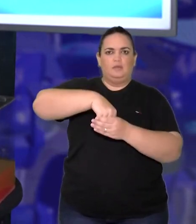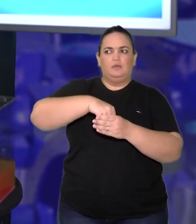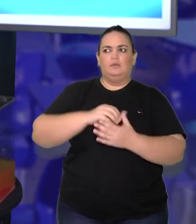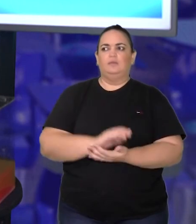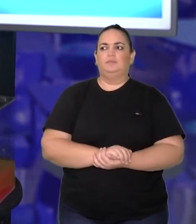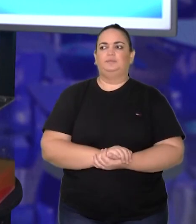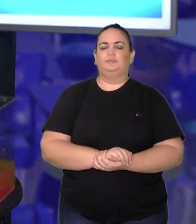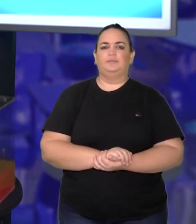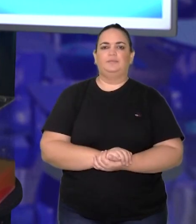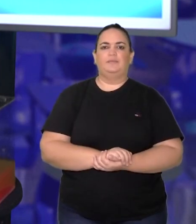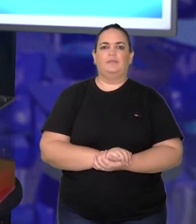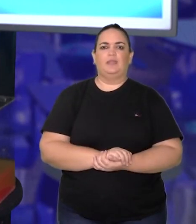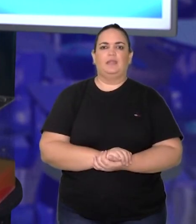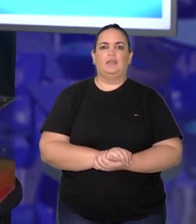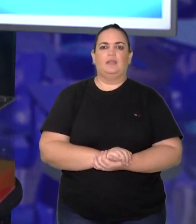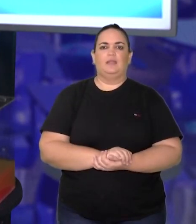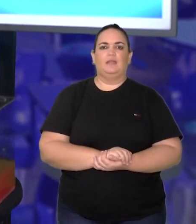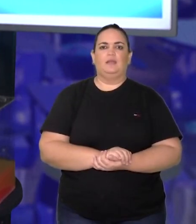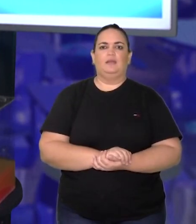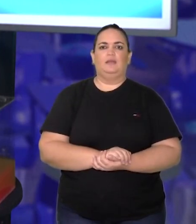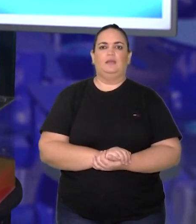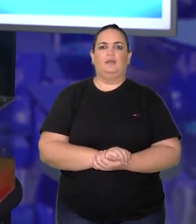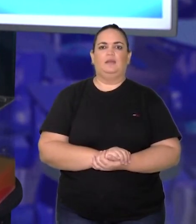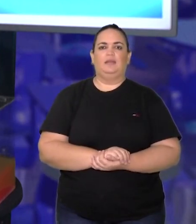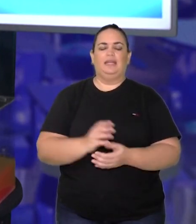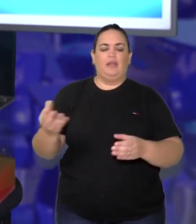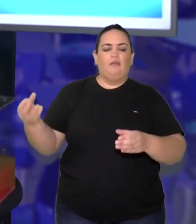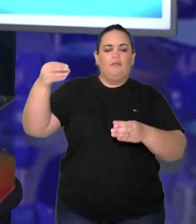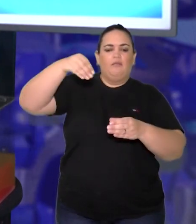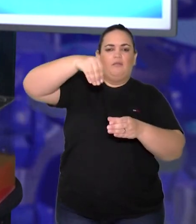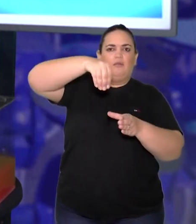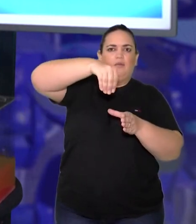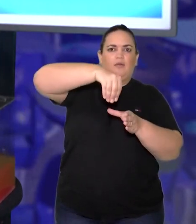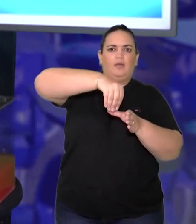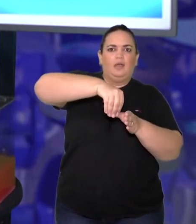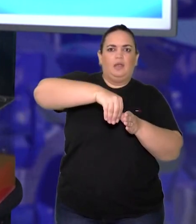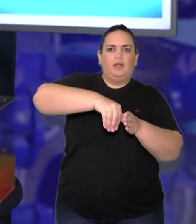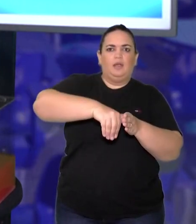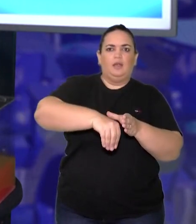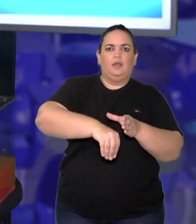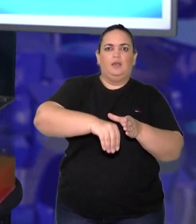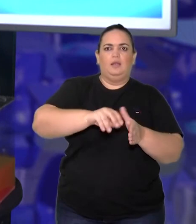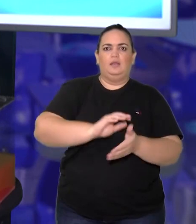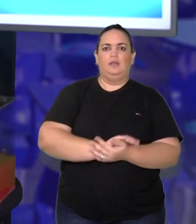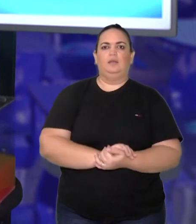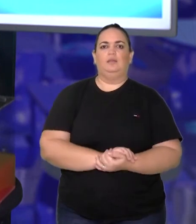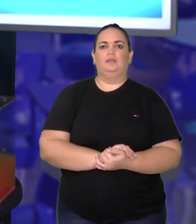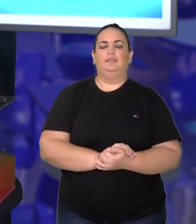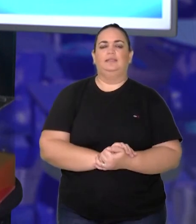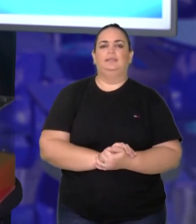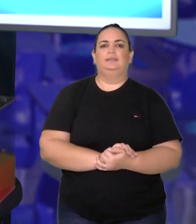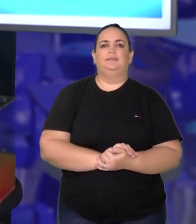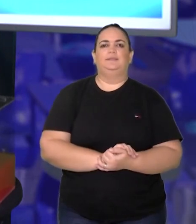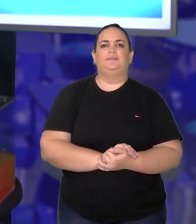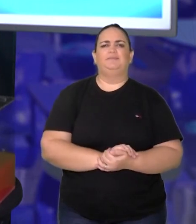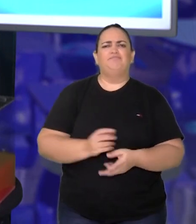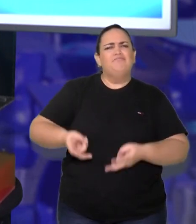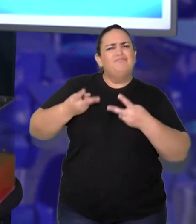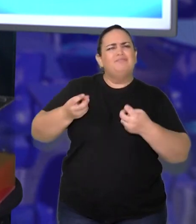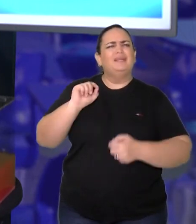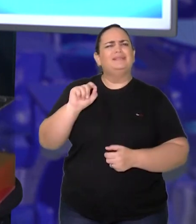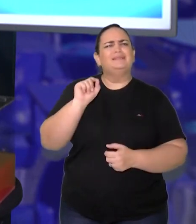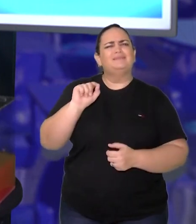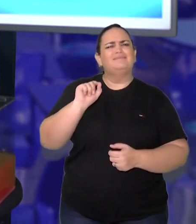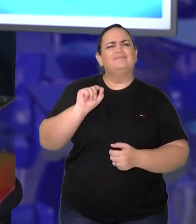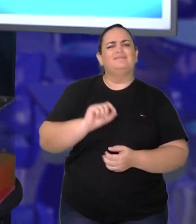Então, quando eu vou fazer a imersão do objeto aqui, perceba que